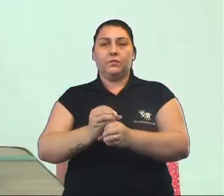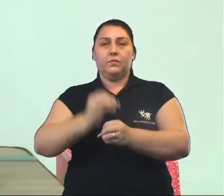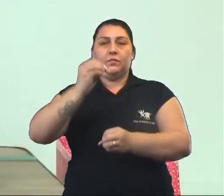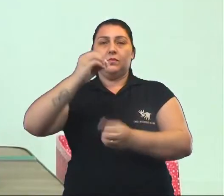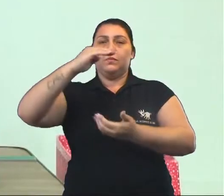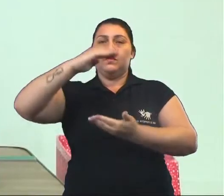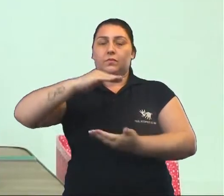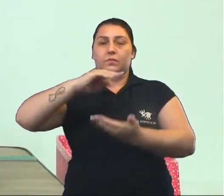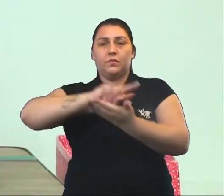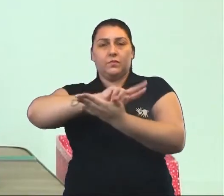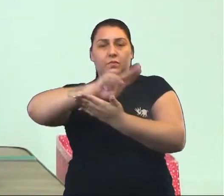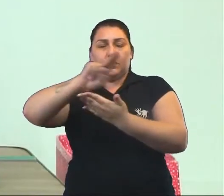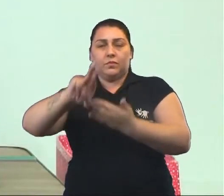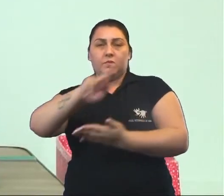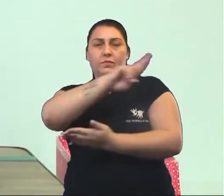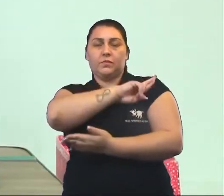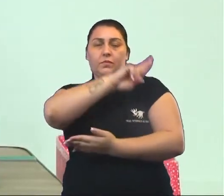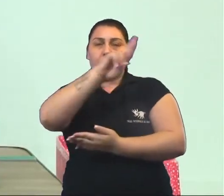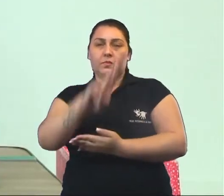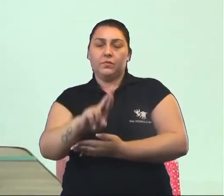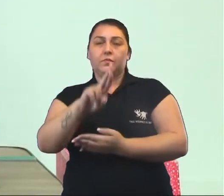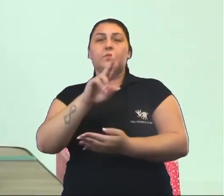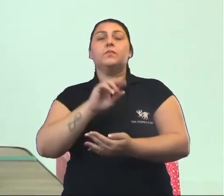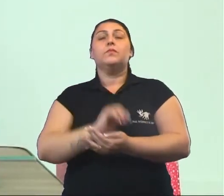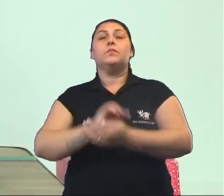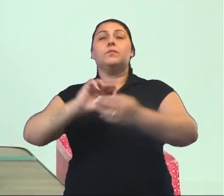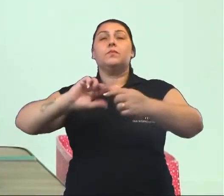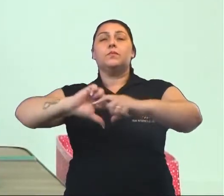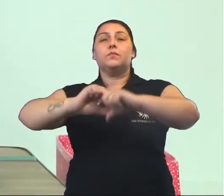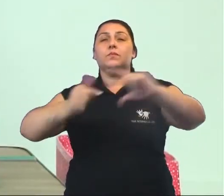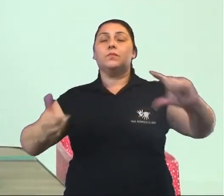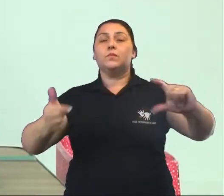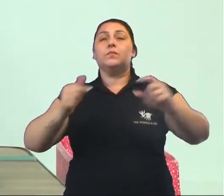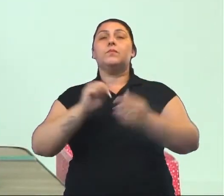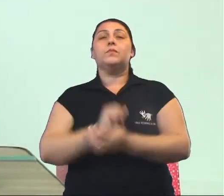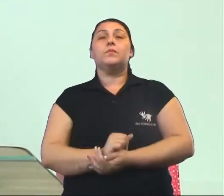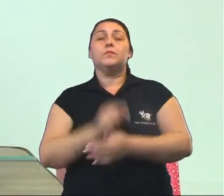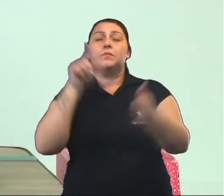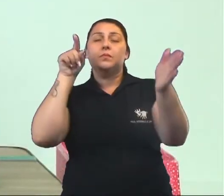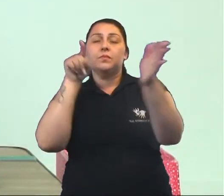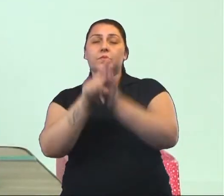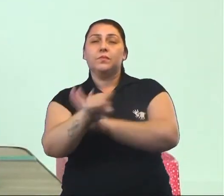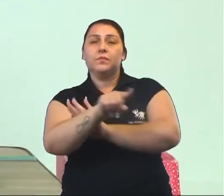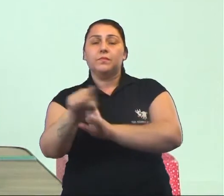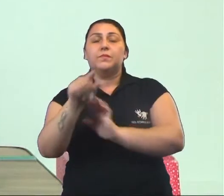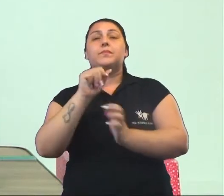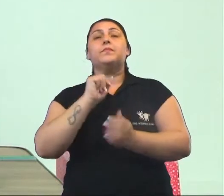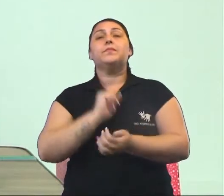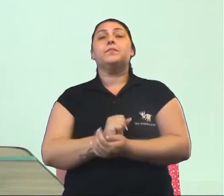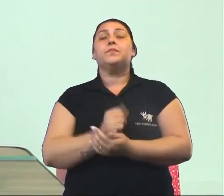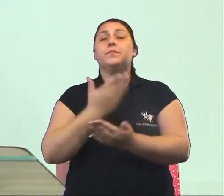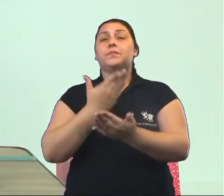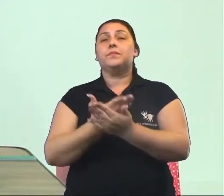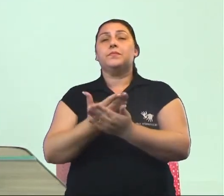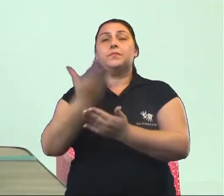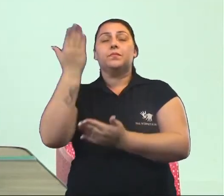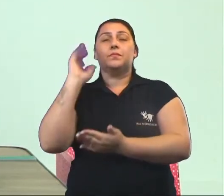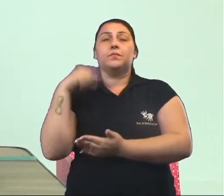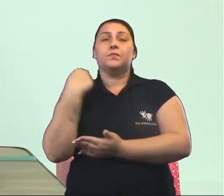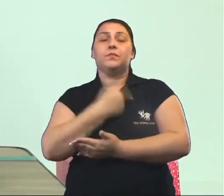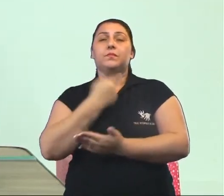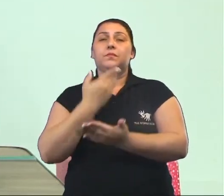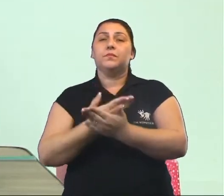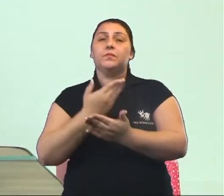representações desses sólidos de outras formas. Turminha, deixa eu perguntar para vocês. Em aulas anteriores nós